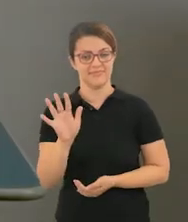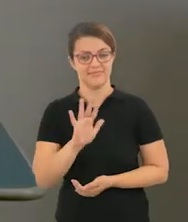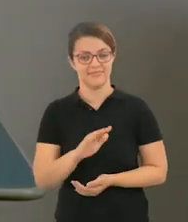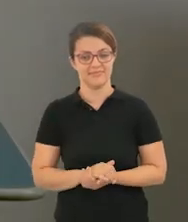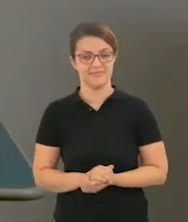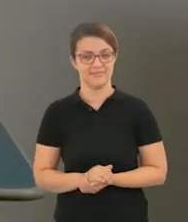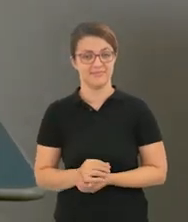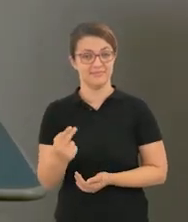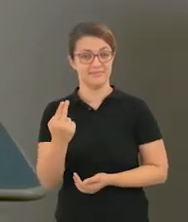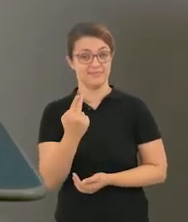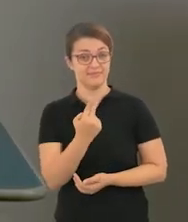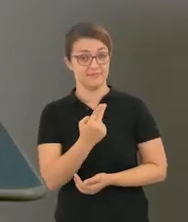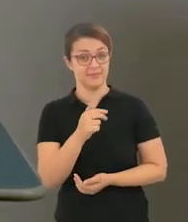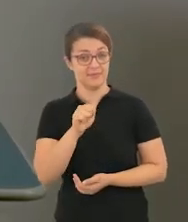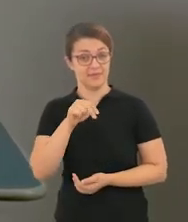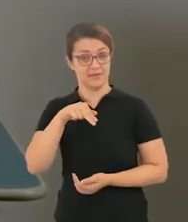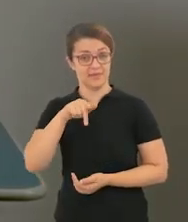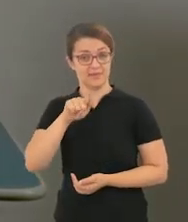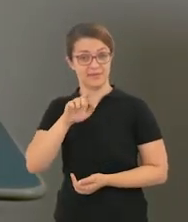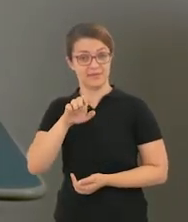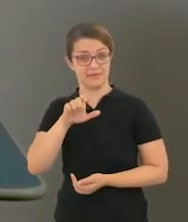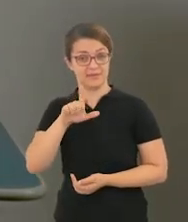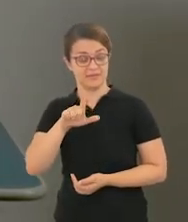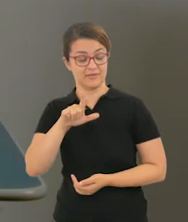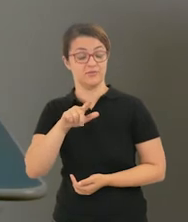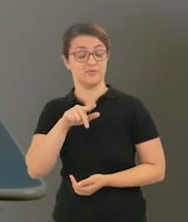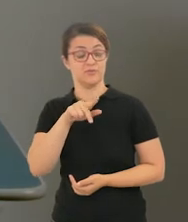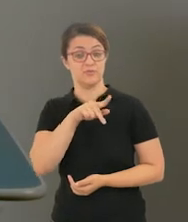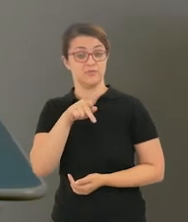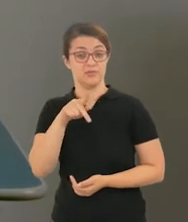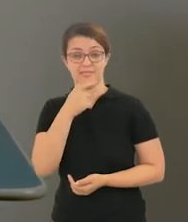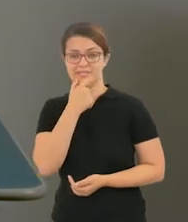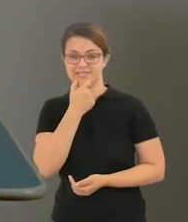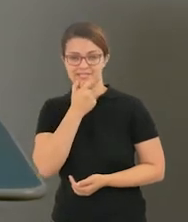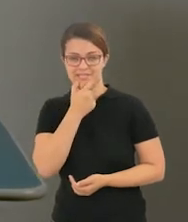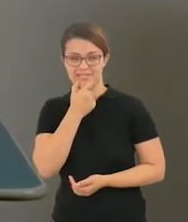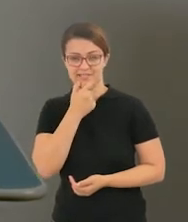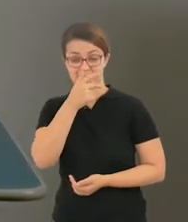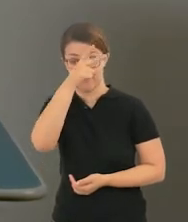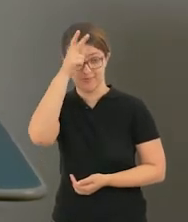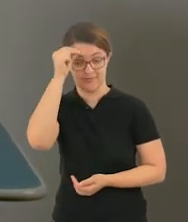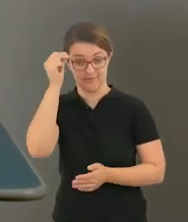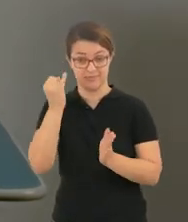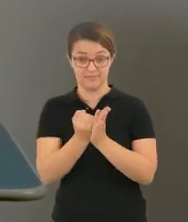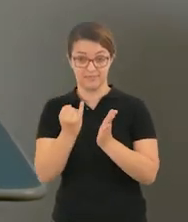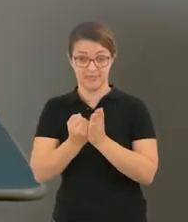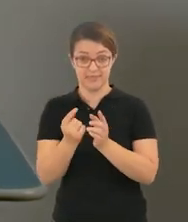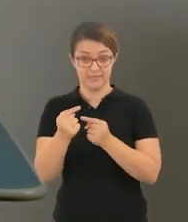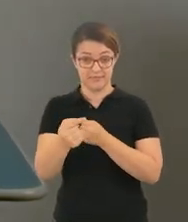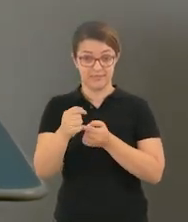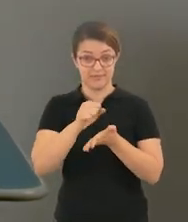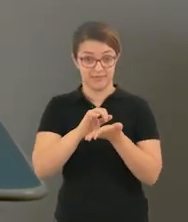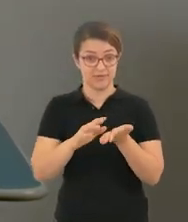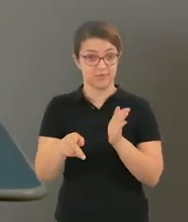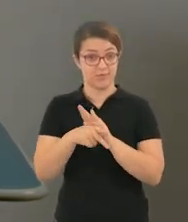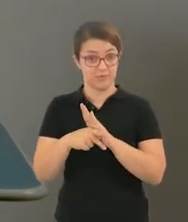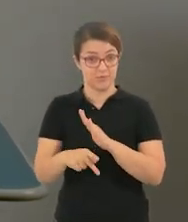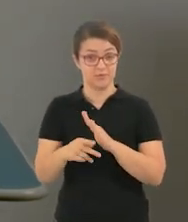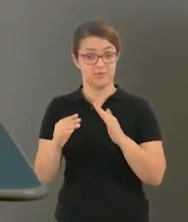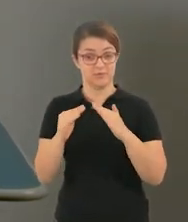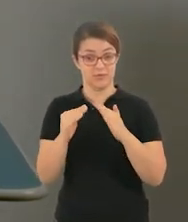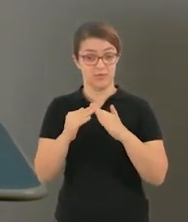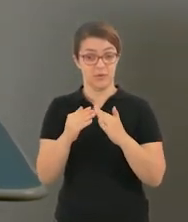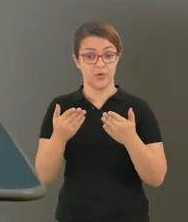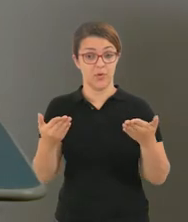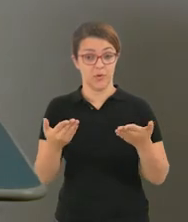Olá pessoal, sou a Angel, professora de inglês aqui do município de Itaperi e essa semana estou aqui para apresentar o lição de casa.